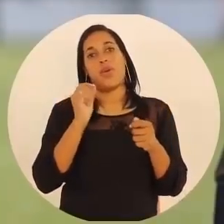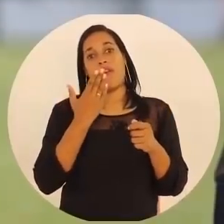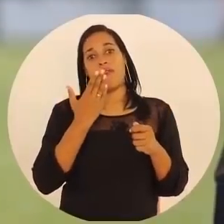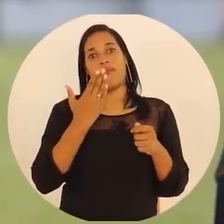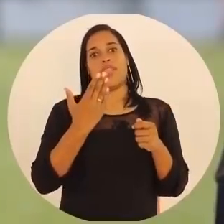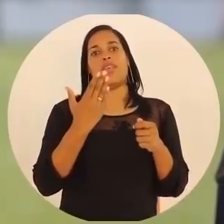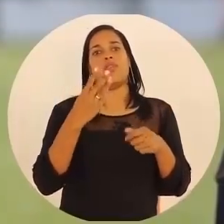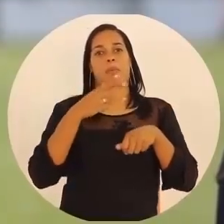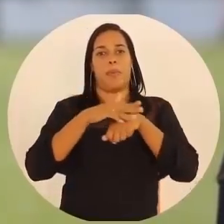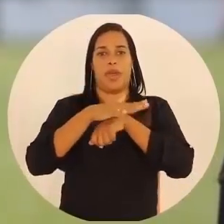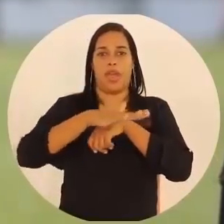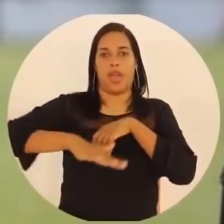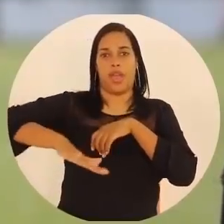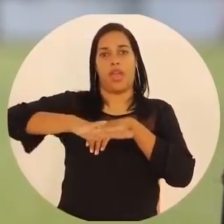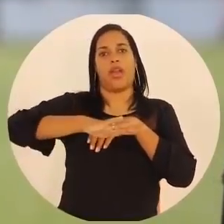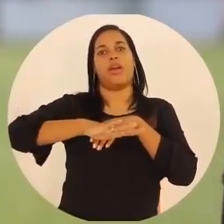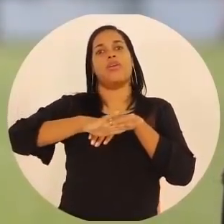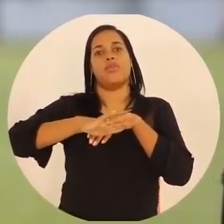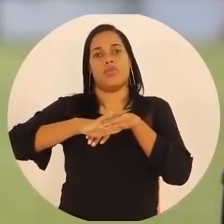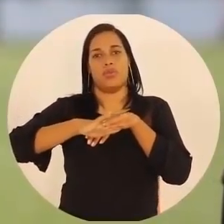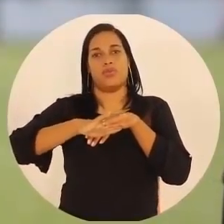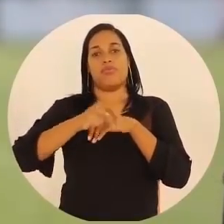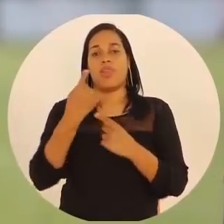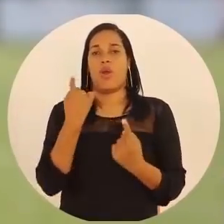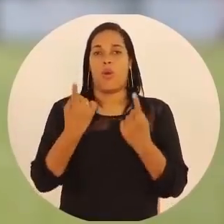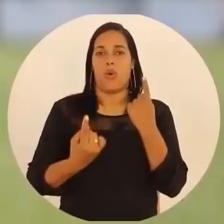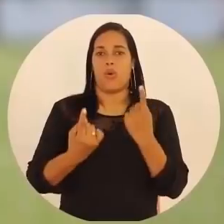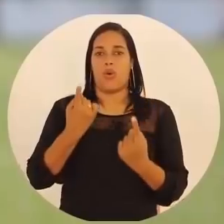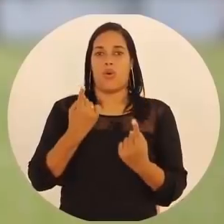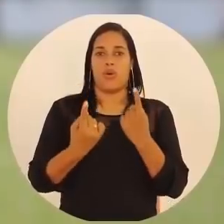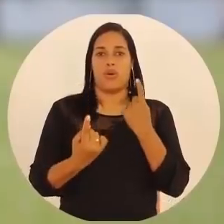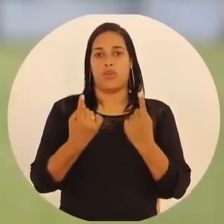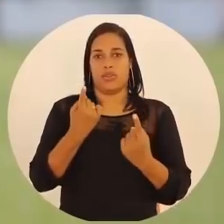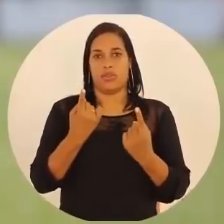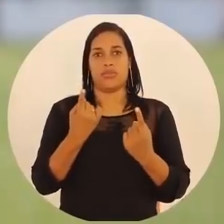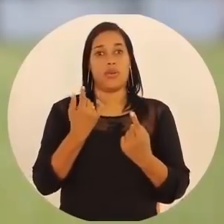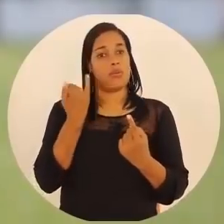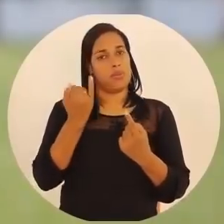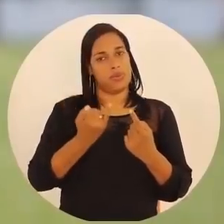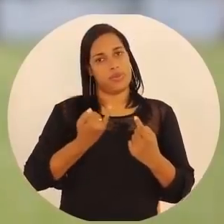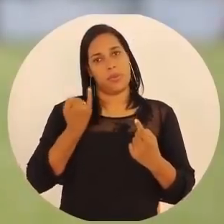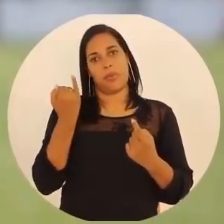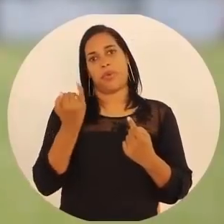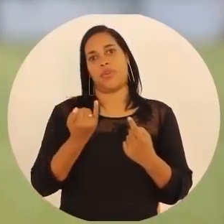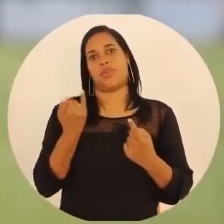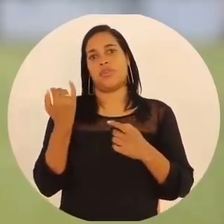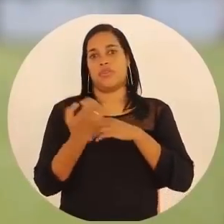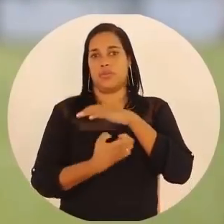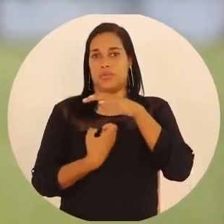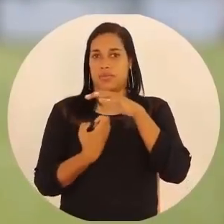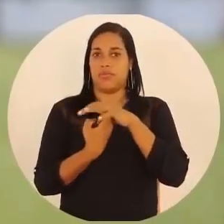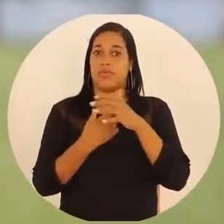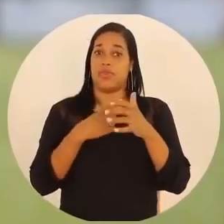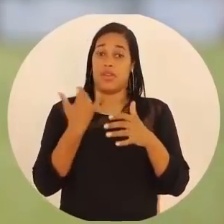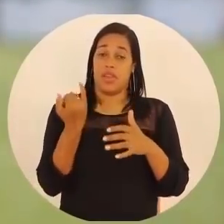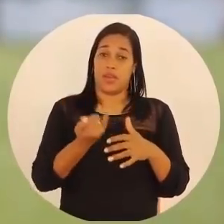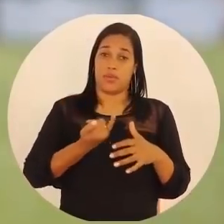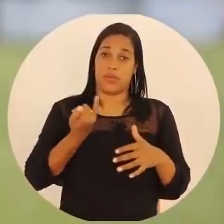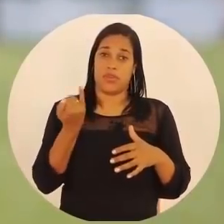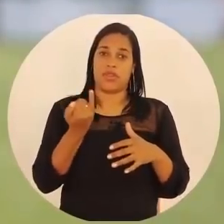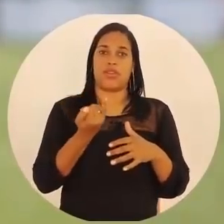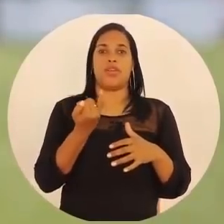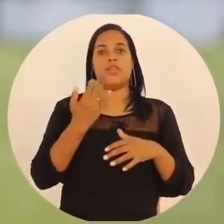frente do mercado, à frente da concorrência. Então é um processo que é importante para a empresa e é importante para os